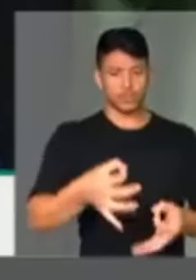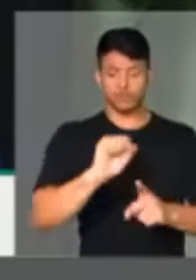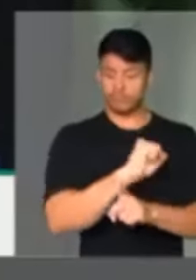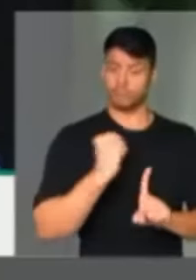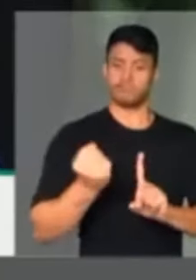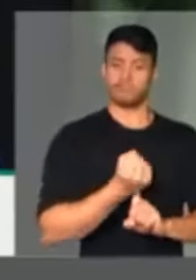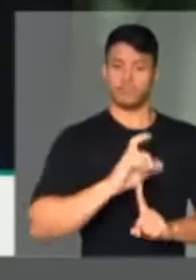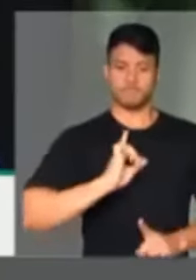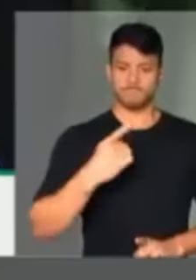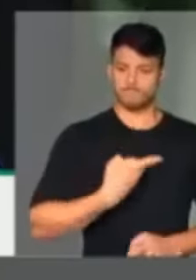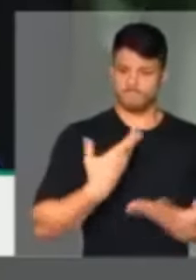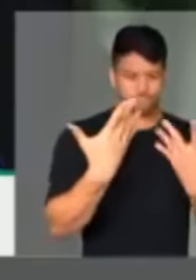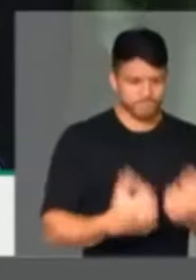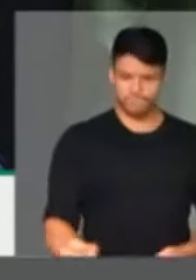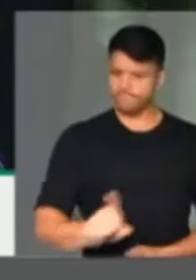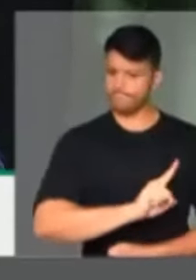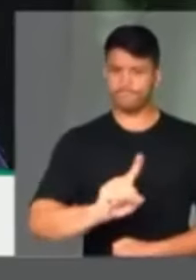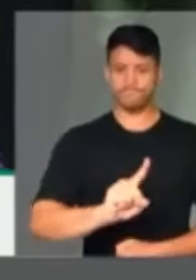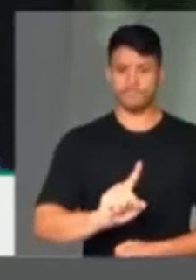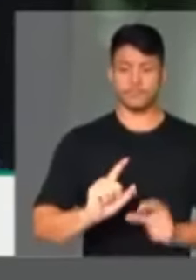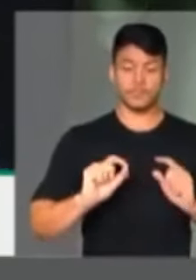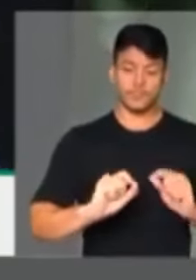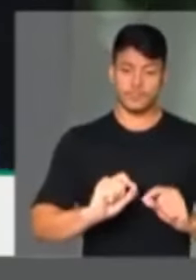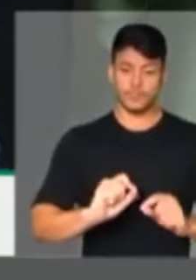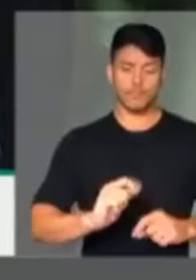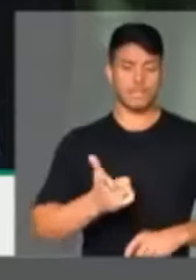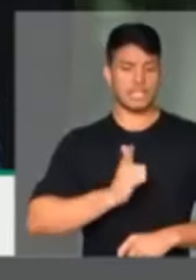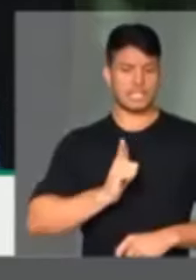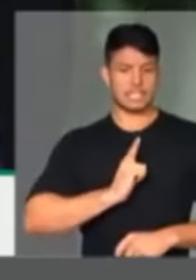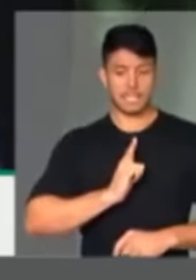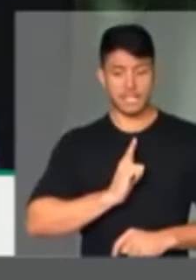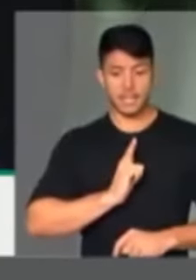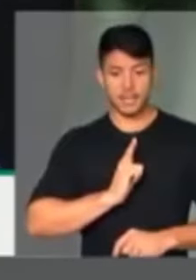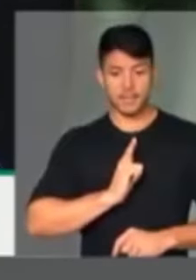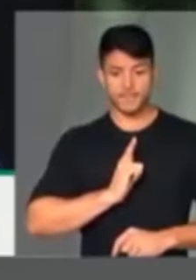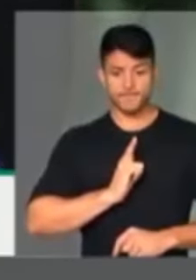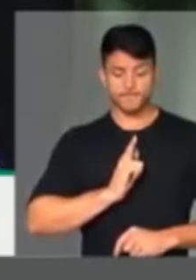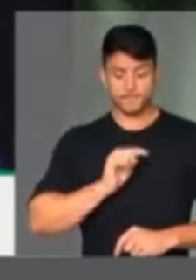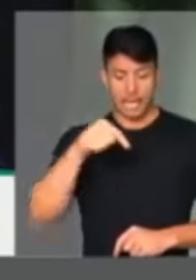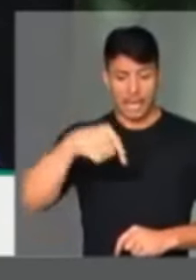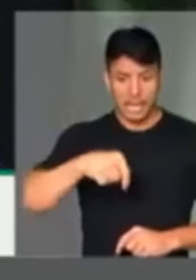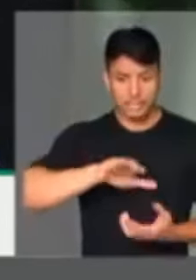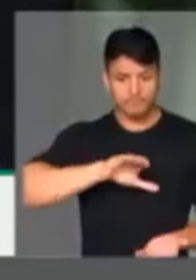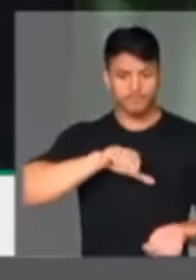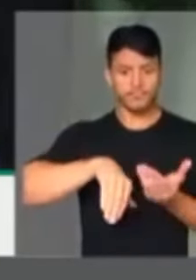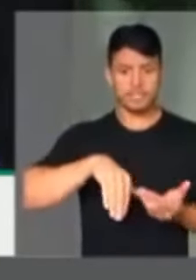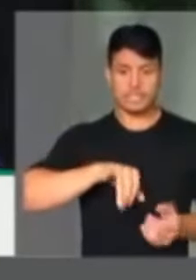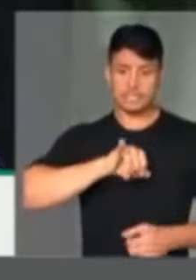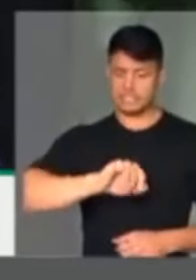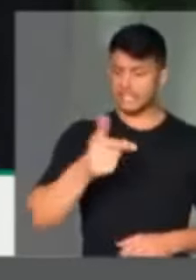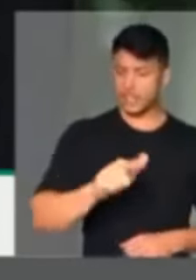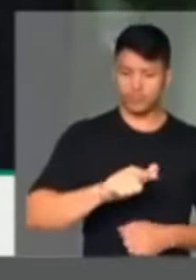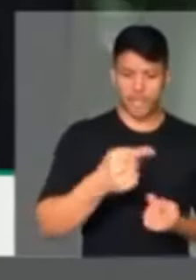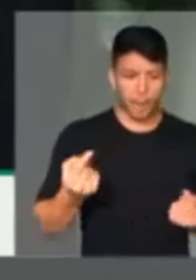não vamos aceitar, em hipótese alguma, que se faça aqui, sem a nossa oposição firme,